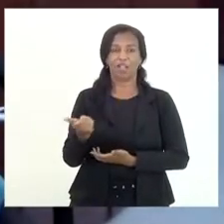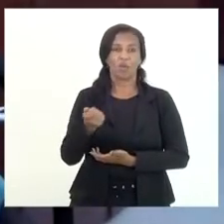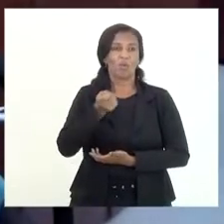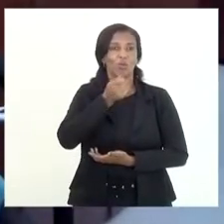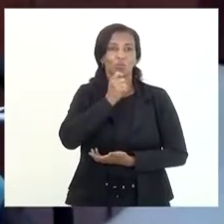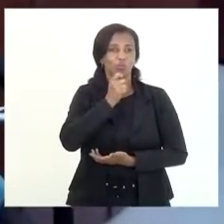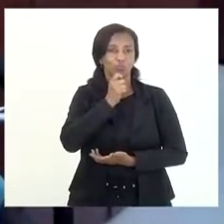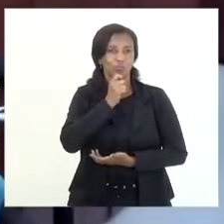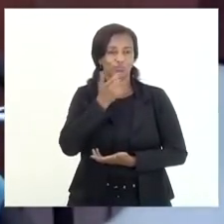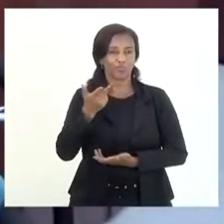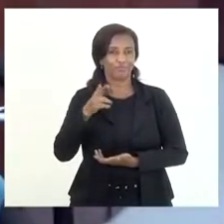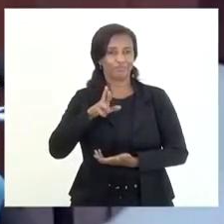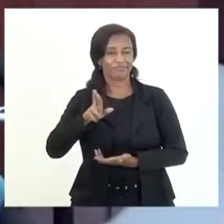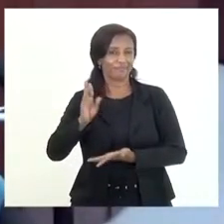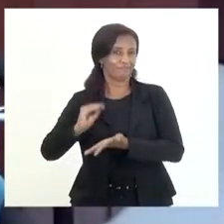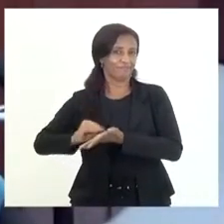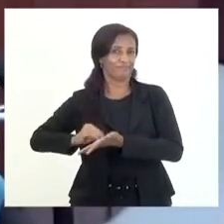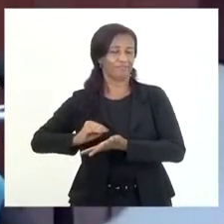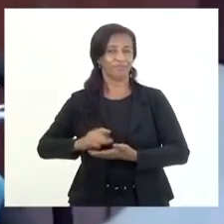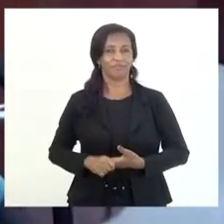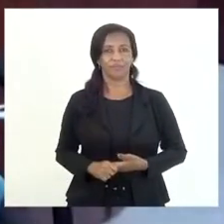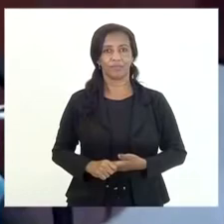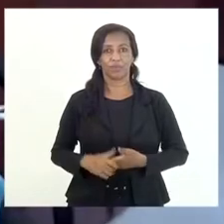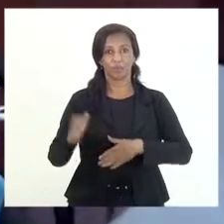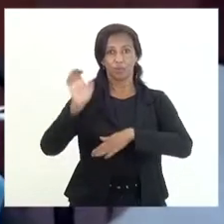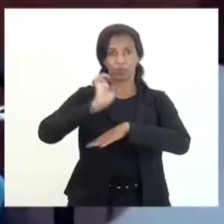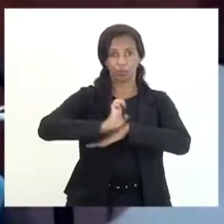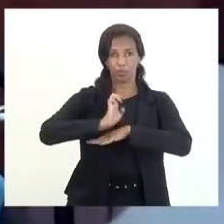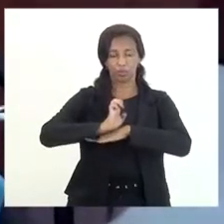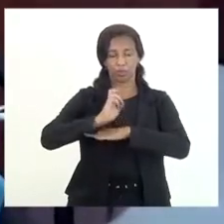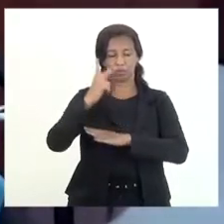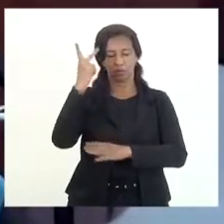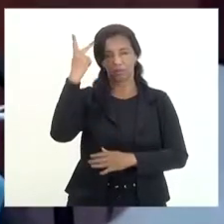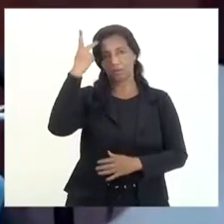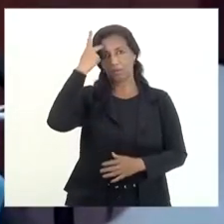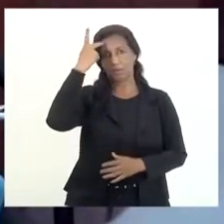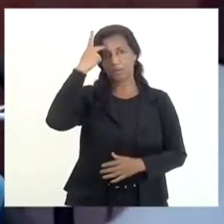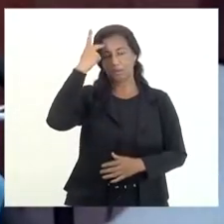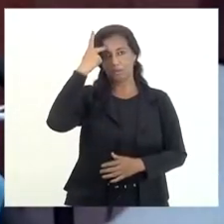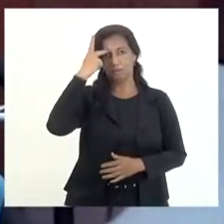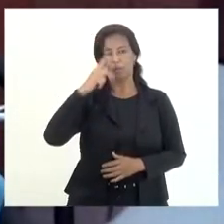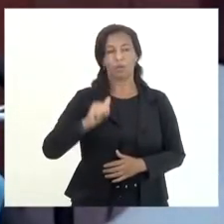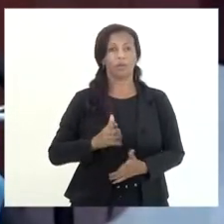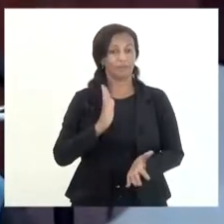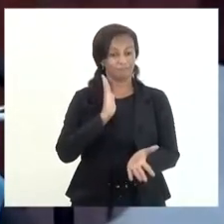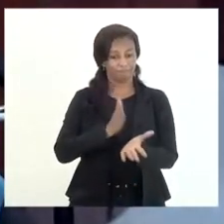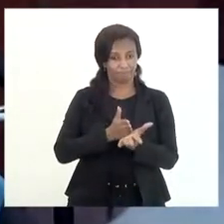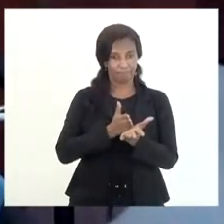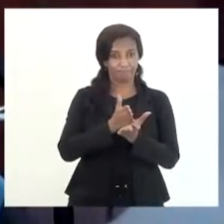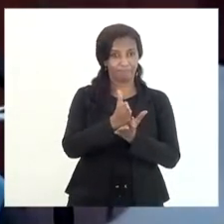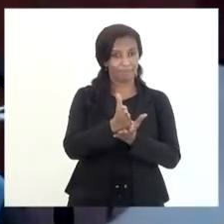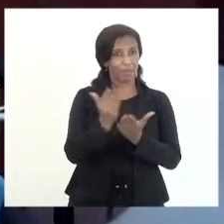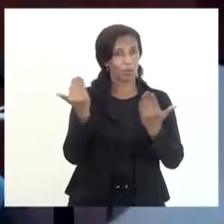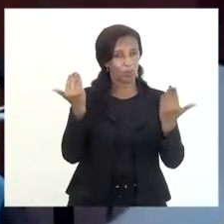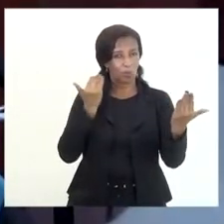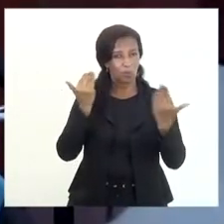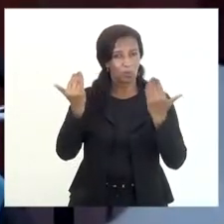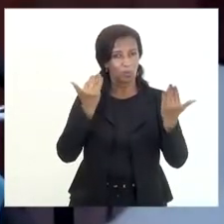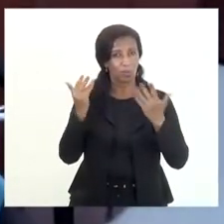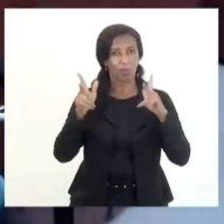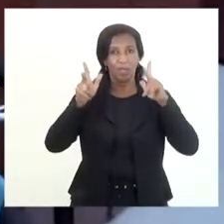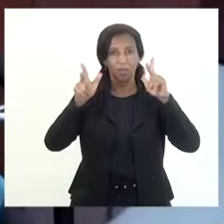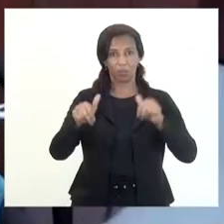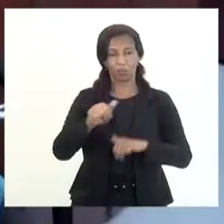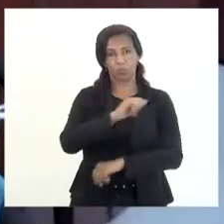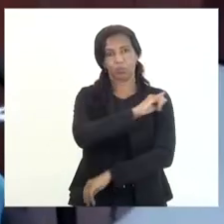improvável o estado de São Paulo ele segue uma linha muito similar ao do estado